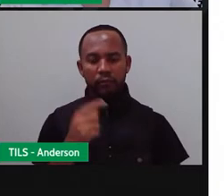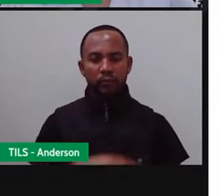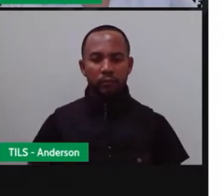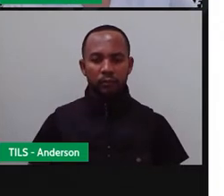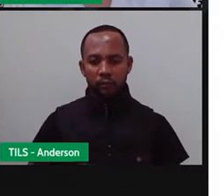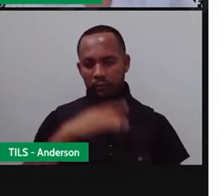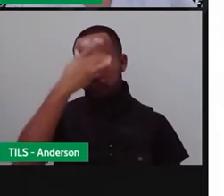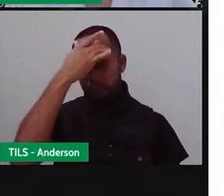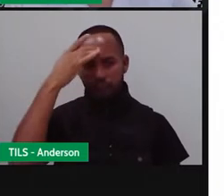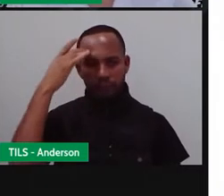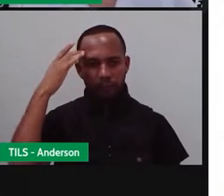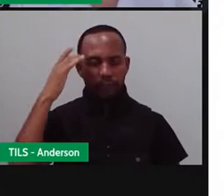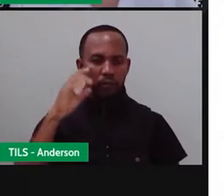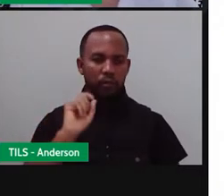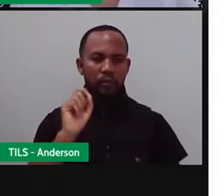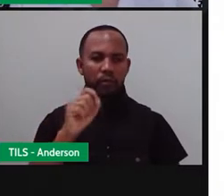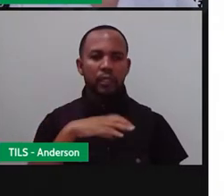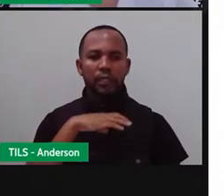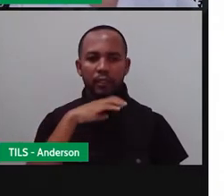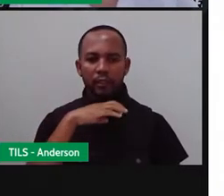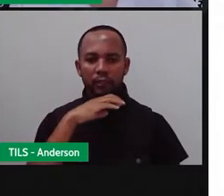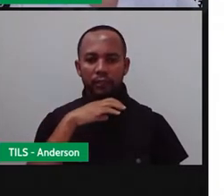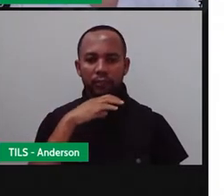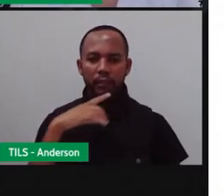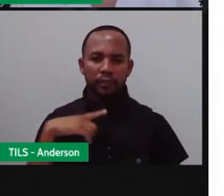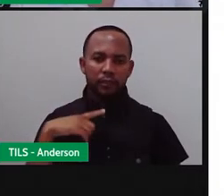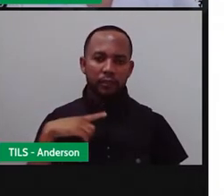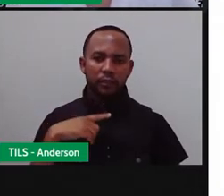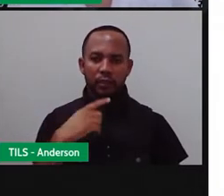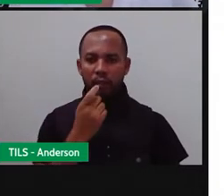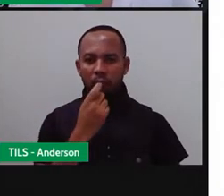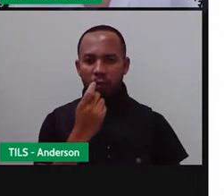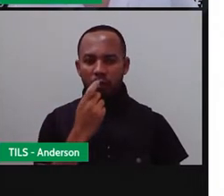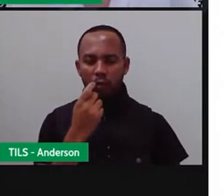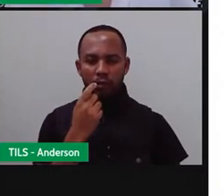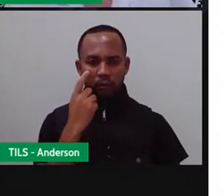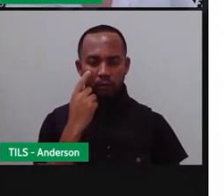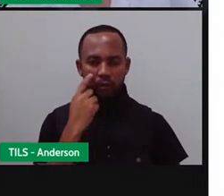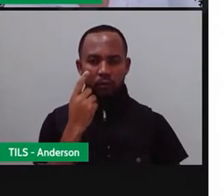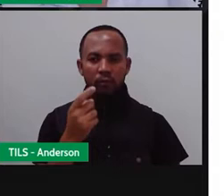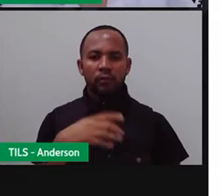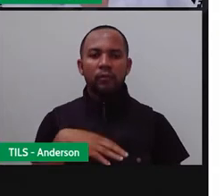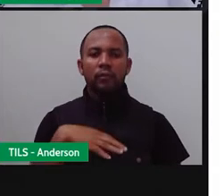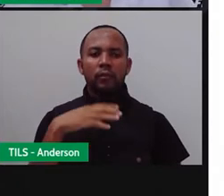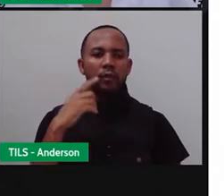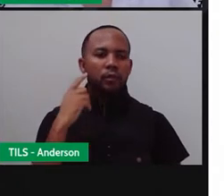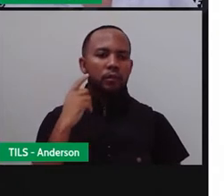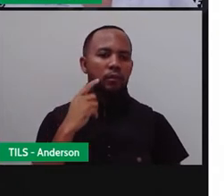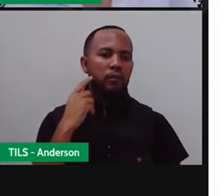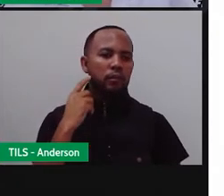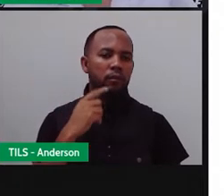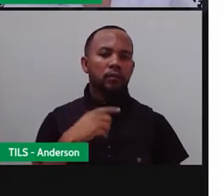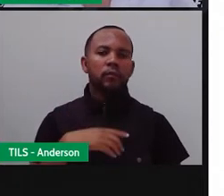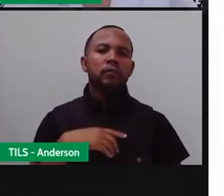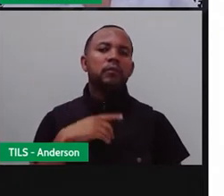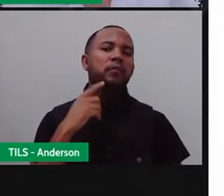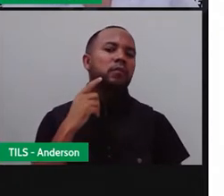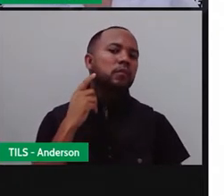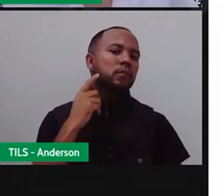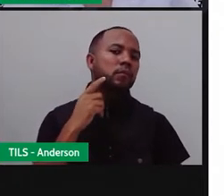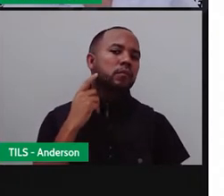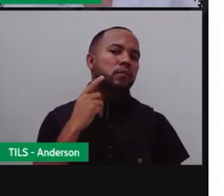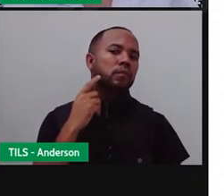humanos. Somos o que? Animais vertebrados, não isso? E aí respiramos através de humões. caso dos peixes, ó,